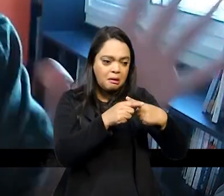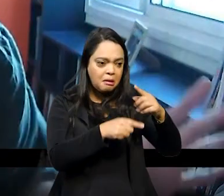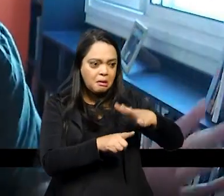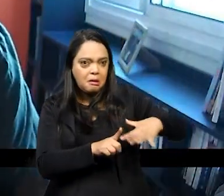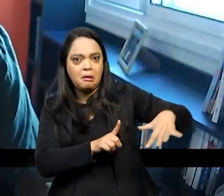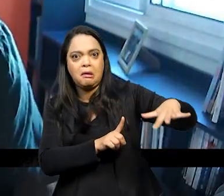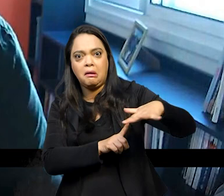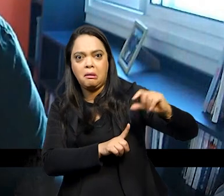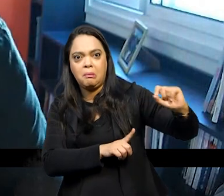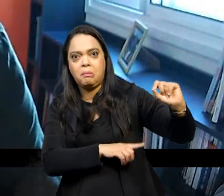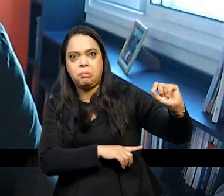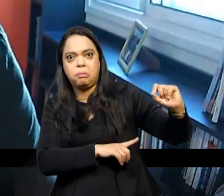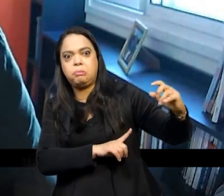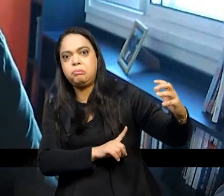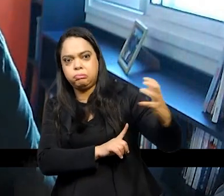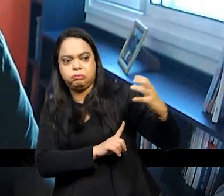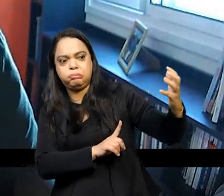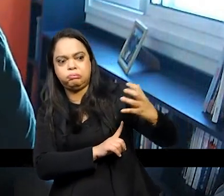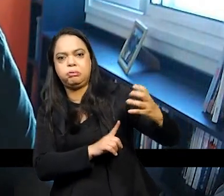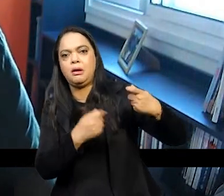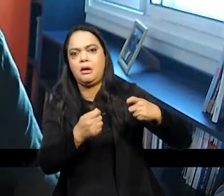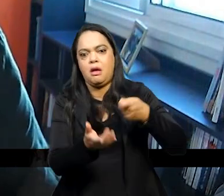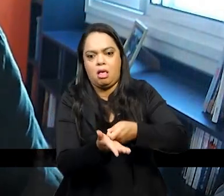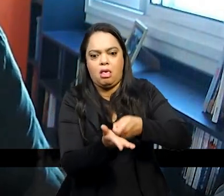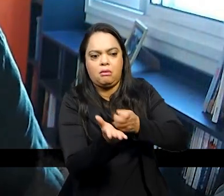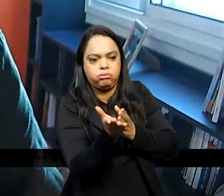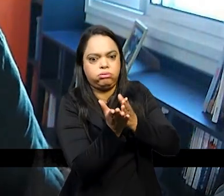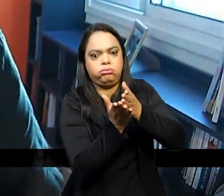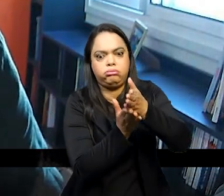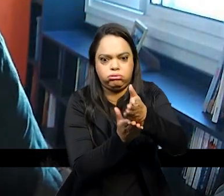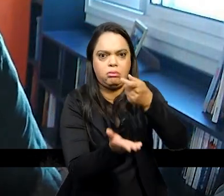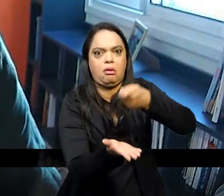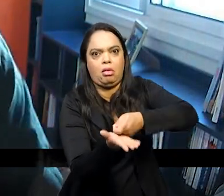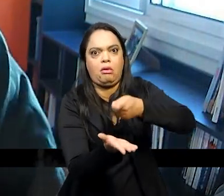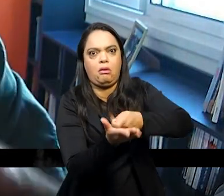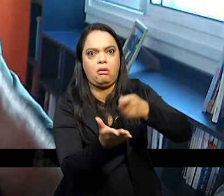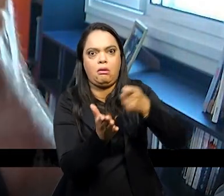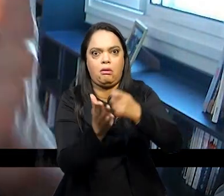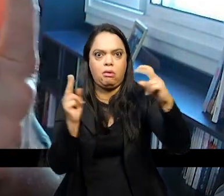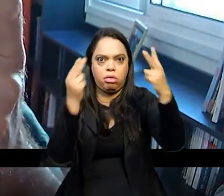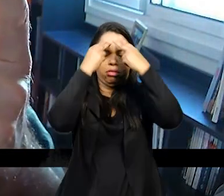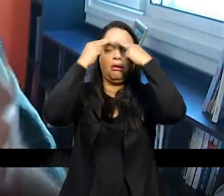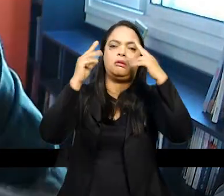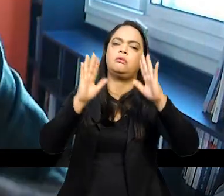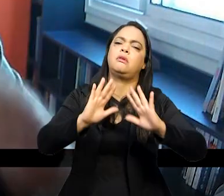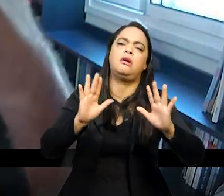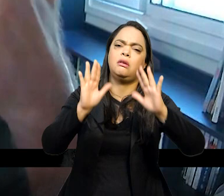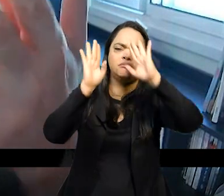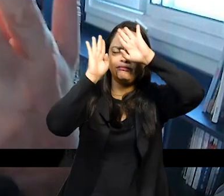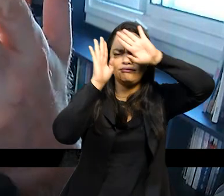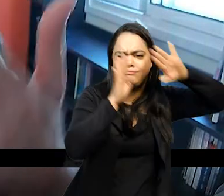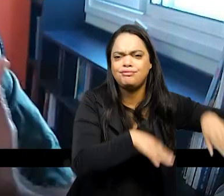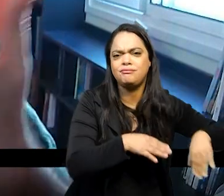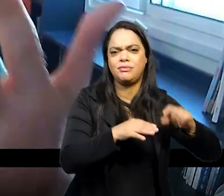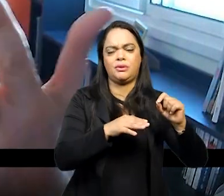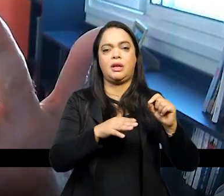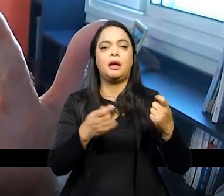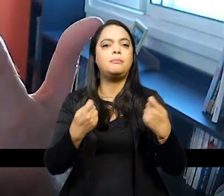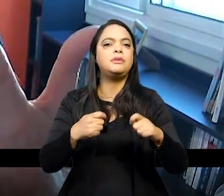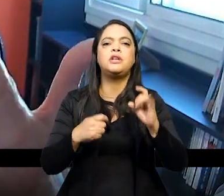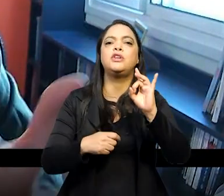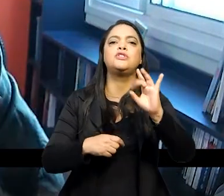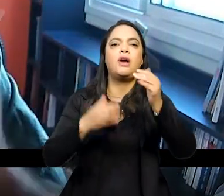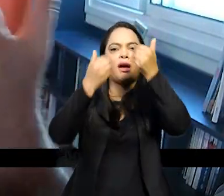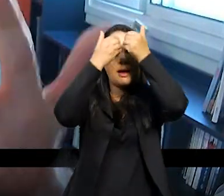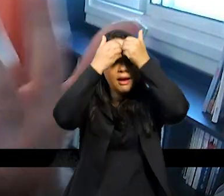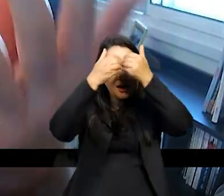todo impõe essas convenções esses estereótipos essas camisas de força não é complicar não é sofisticar nada é simplesmente